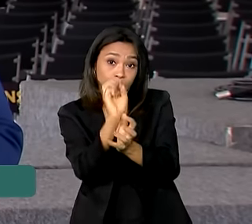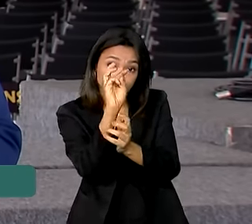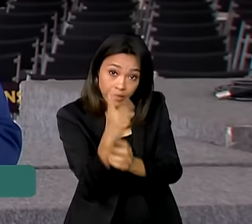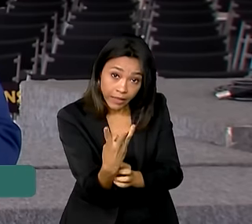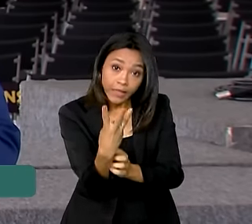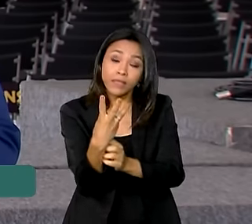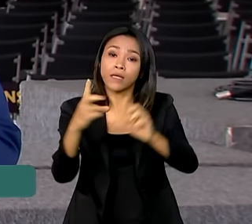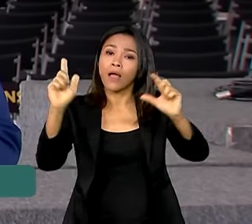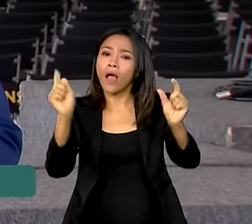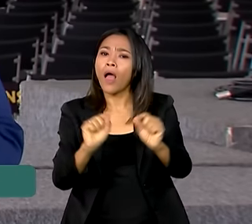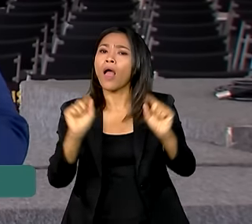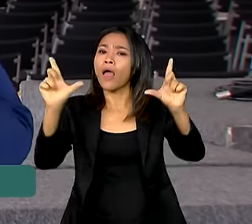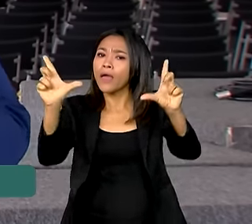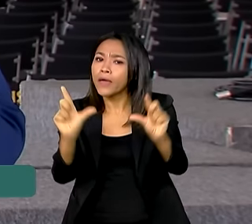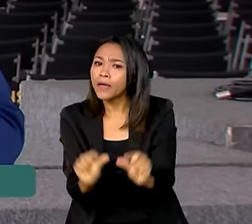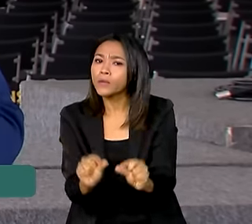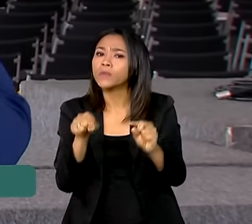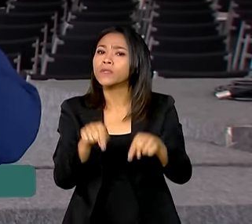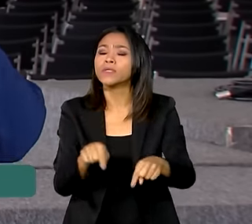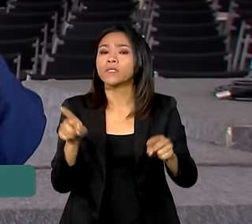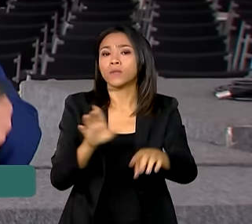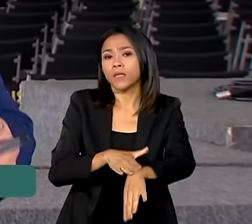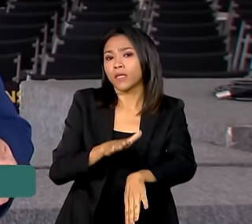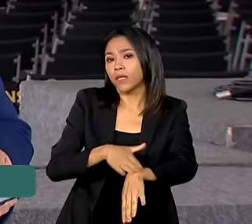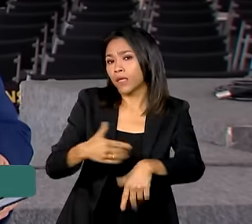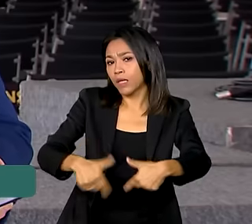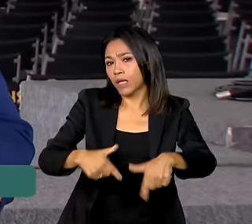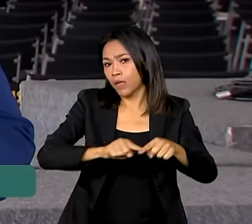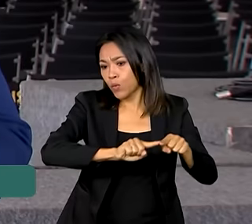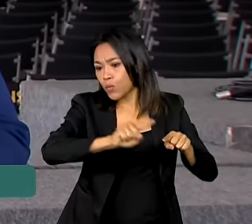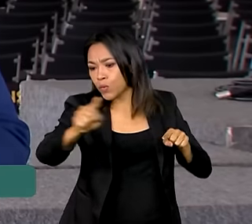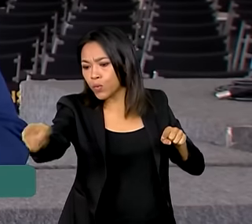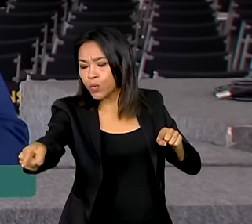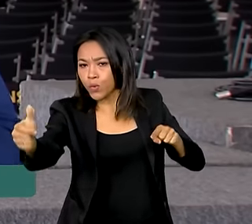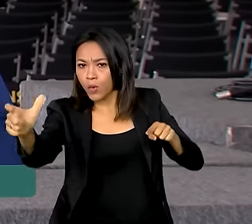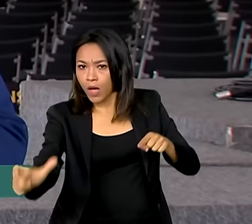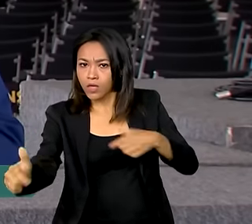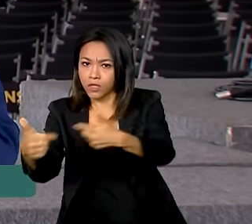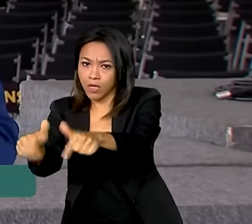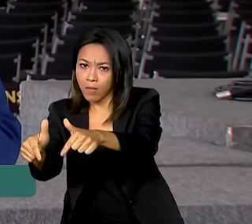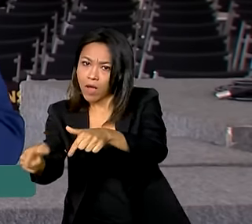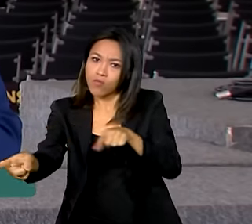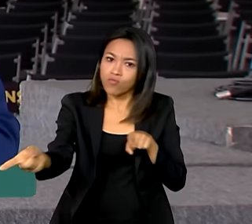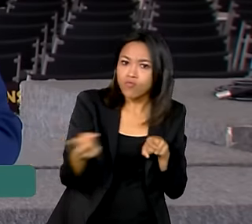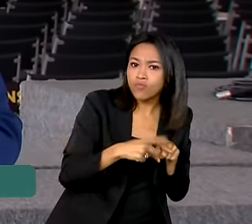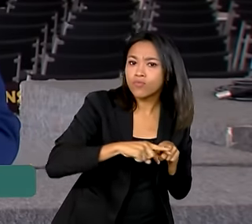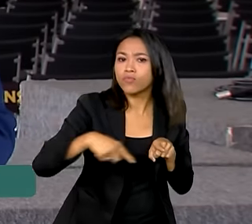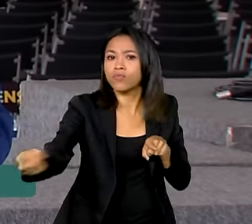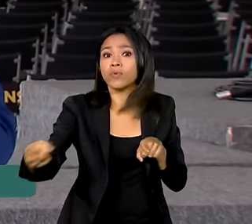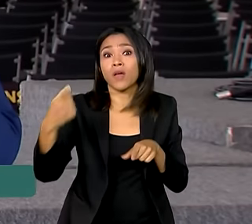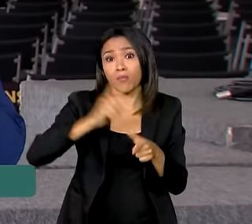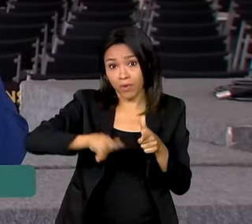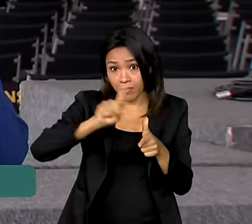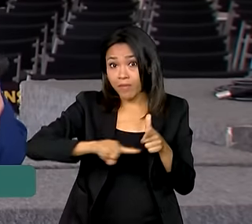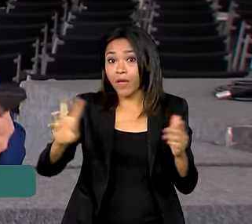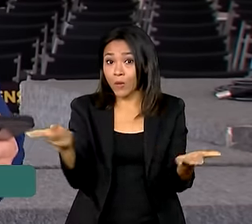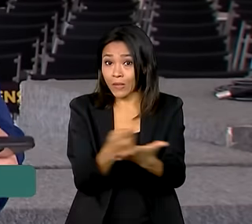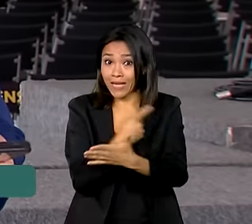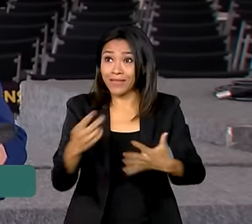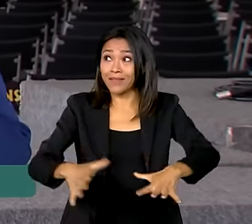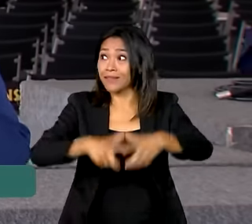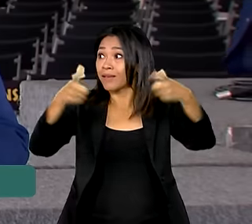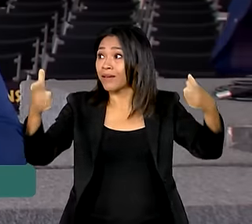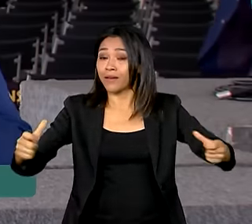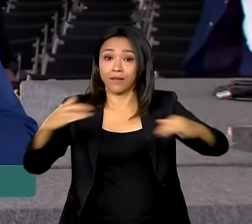metas é reduzir o tempo de deslocamento do trabalhador até o local de trabalho. Esse é um problema muito comum, principalmente nas grandes cidades, grandes